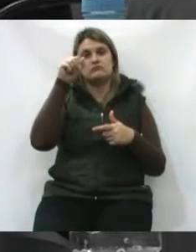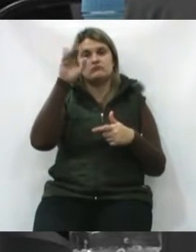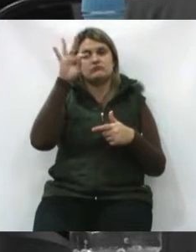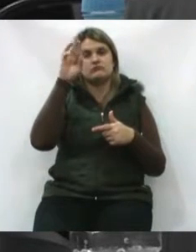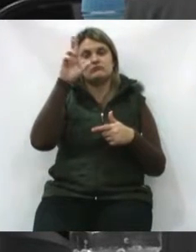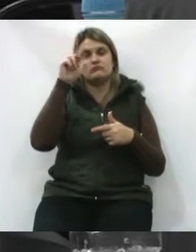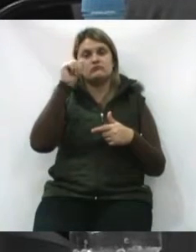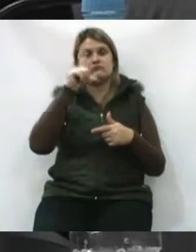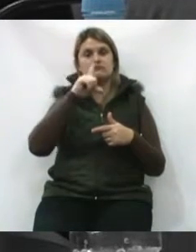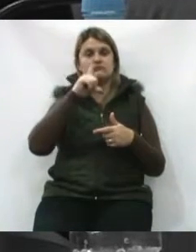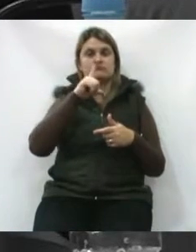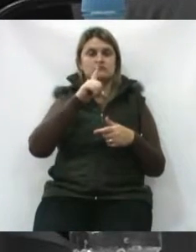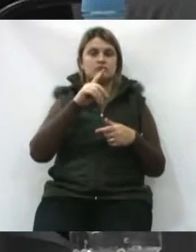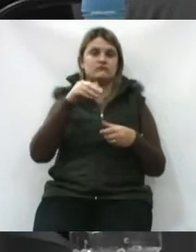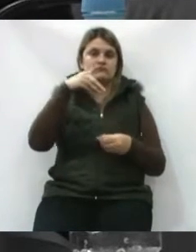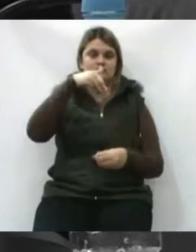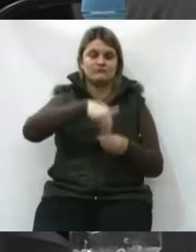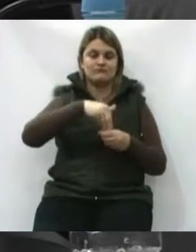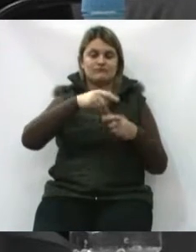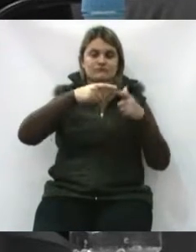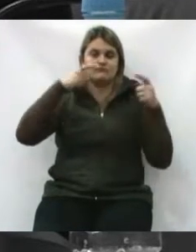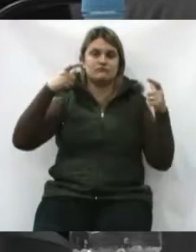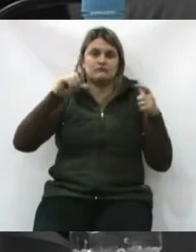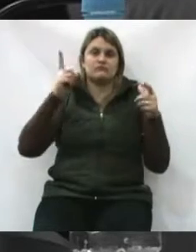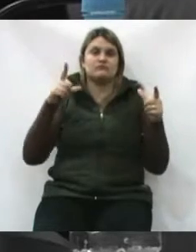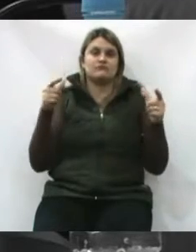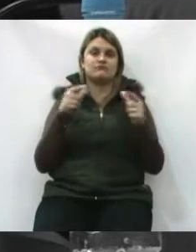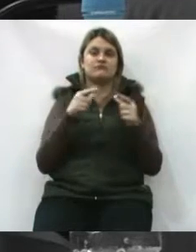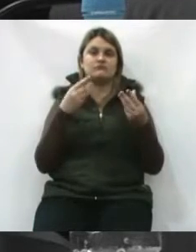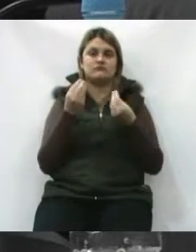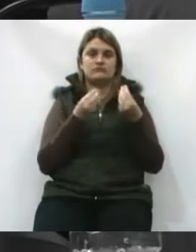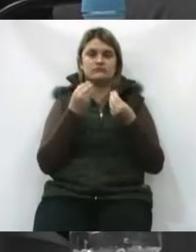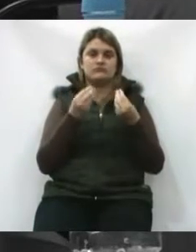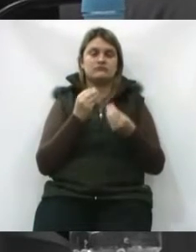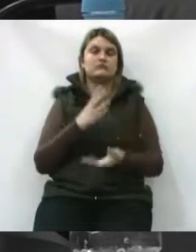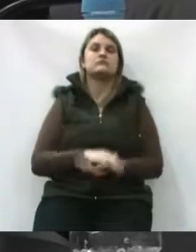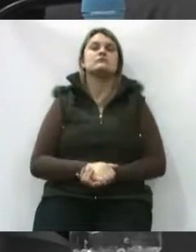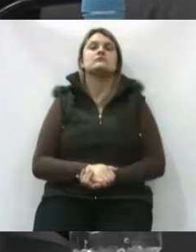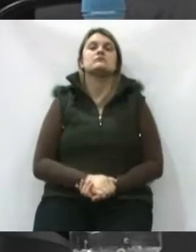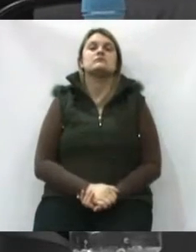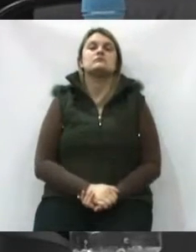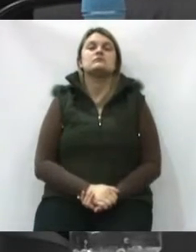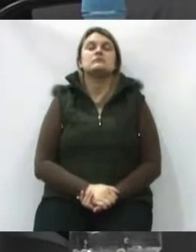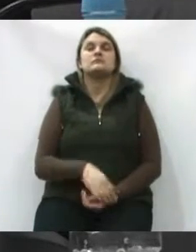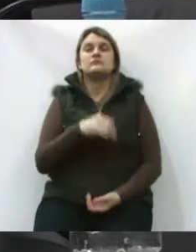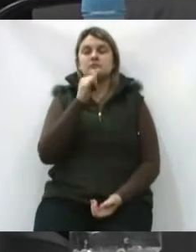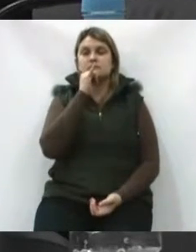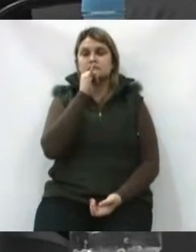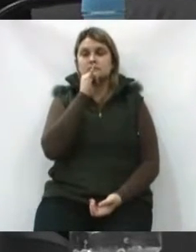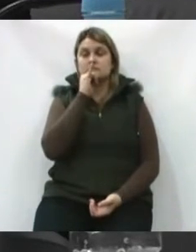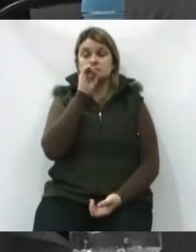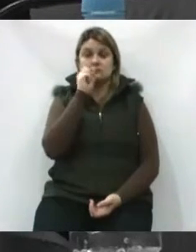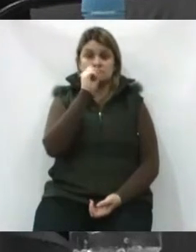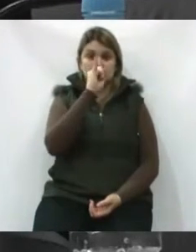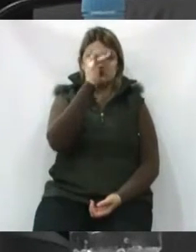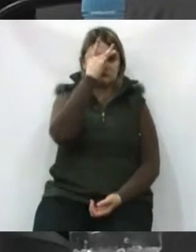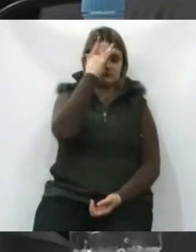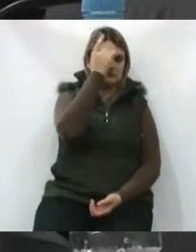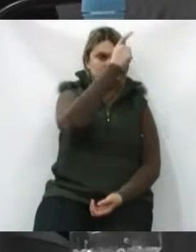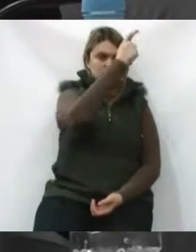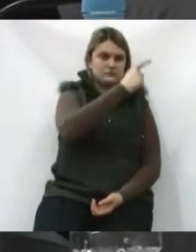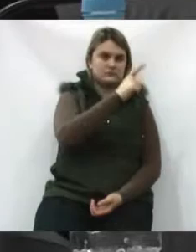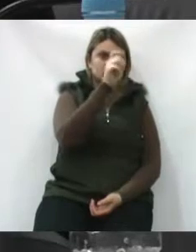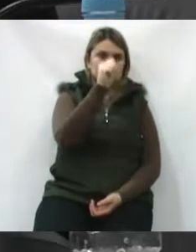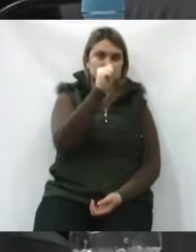à eleição majoritária, não à proporcional. Só à eleição majoritária. Por exemplo, se o candidato A